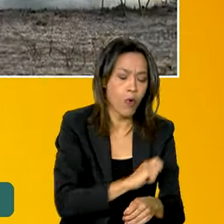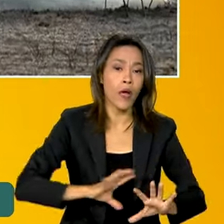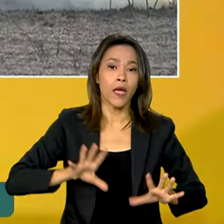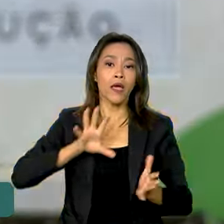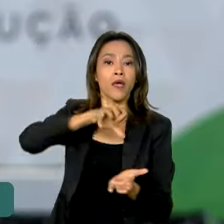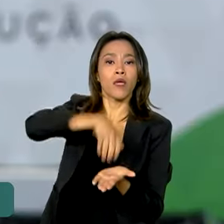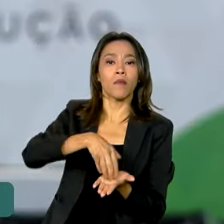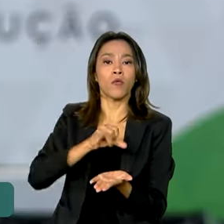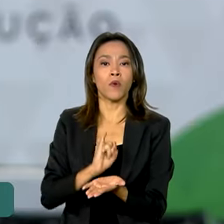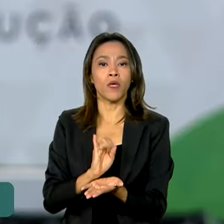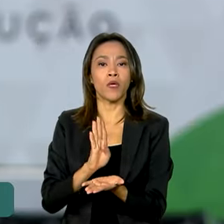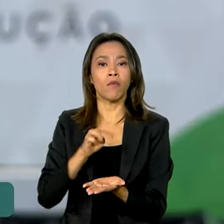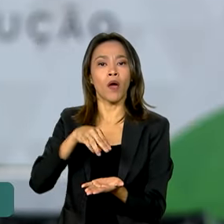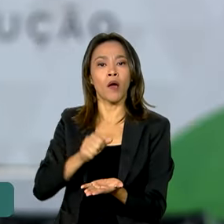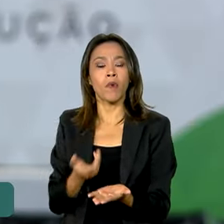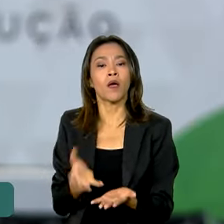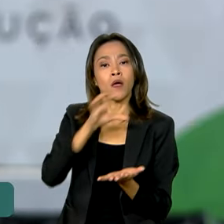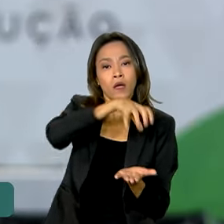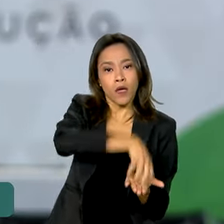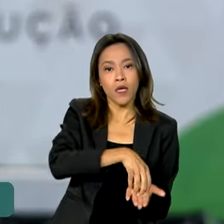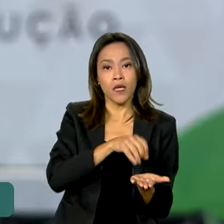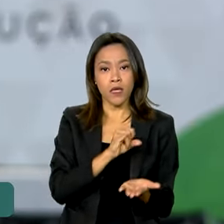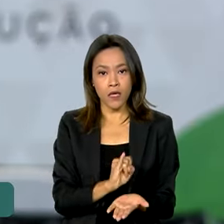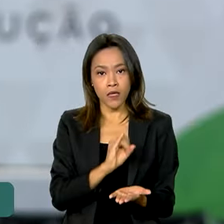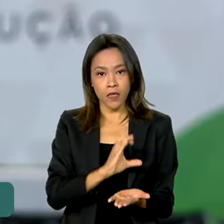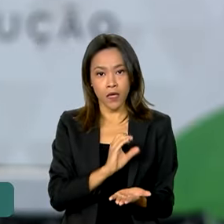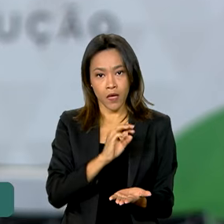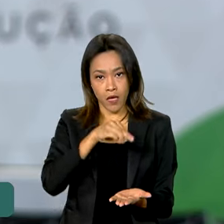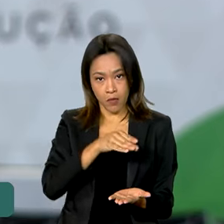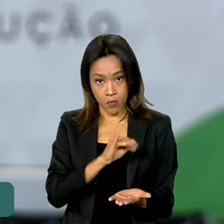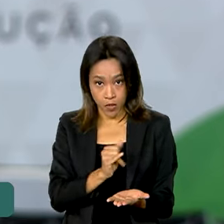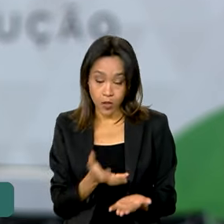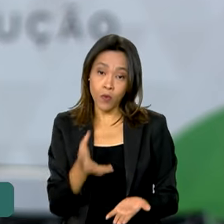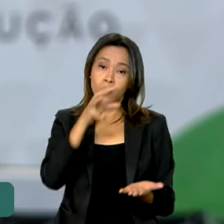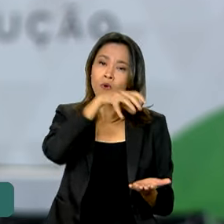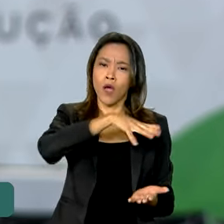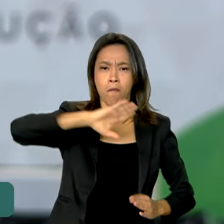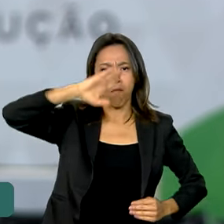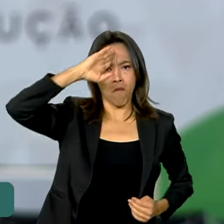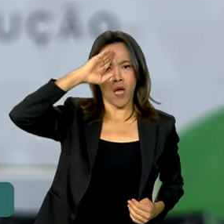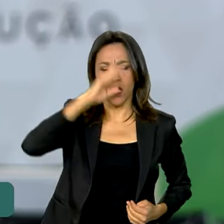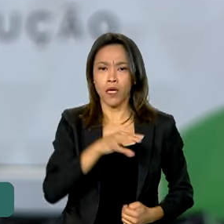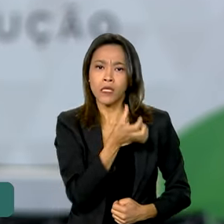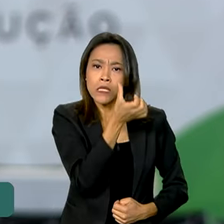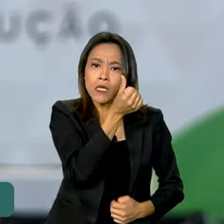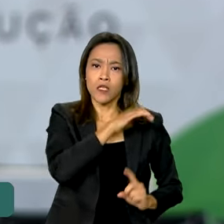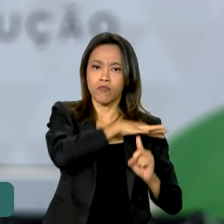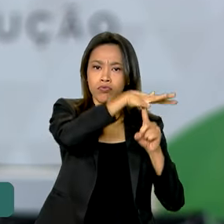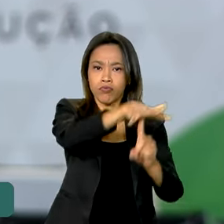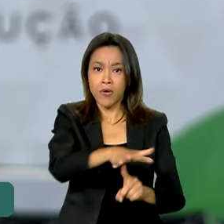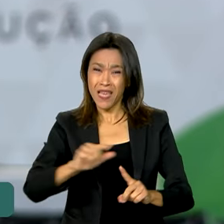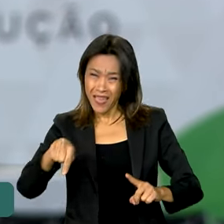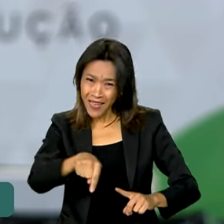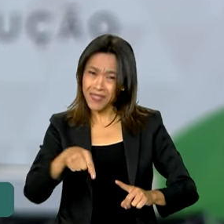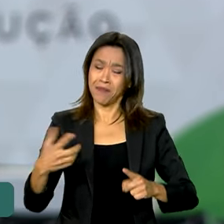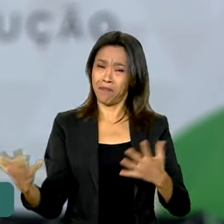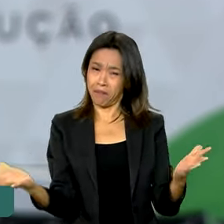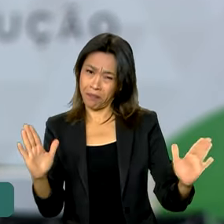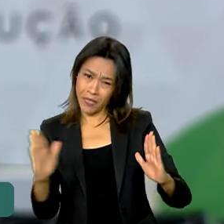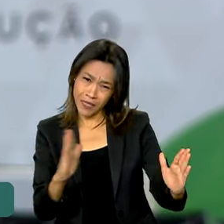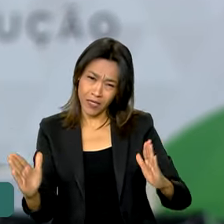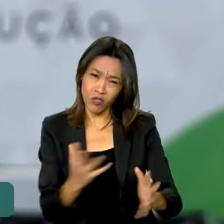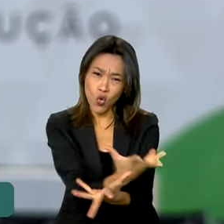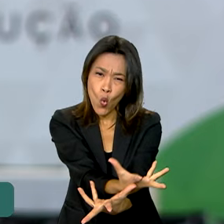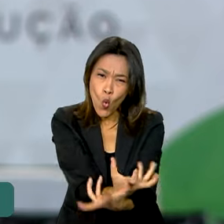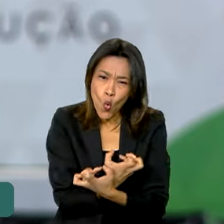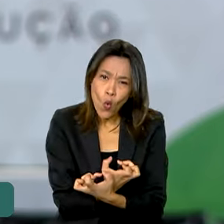do ICMBio e da Marinha e também seis aeronaves. Historicamente, o período de seca no Pantanal acontece no